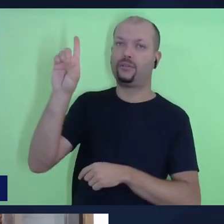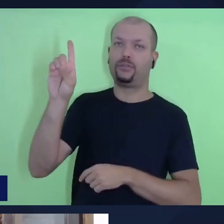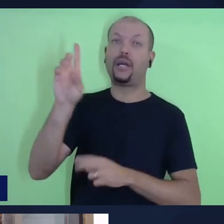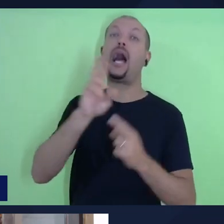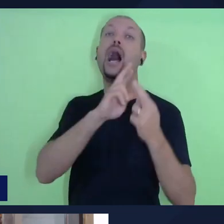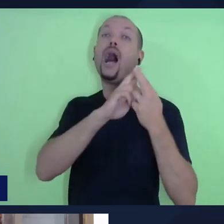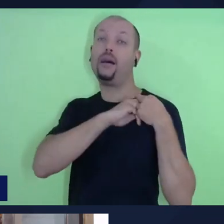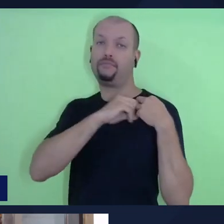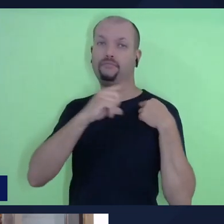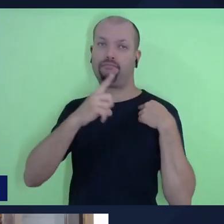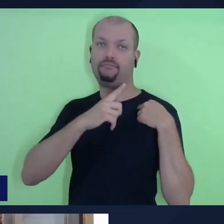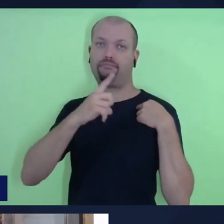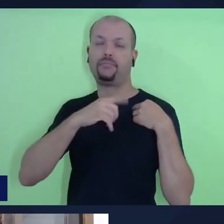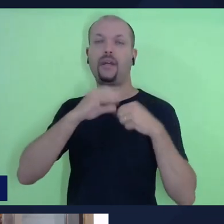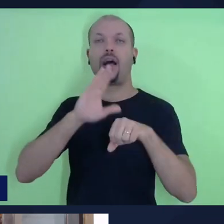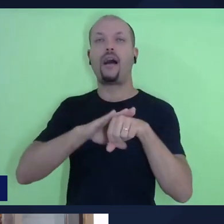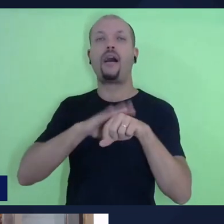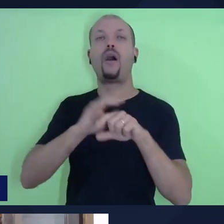em fazer o quê?